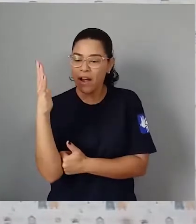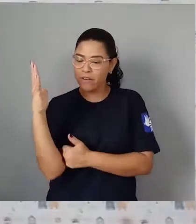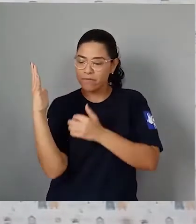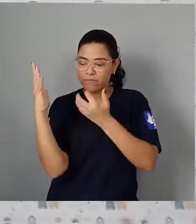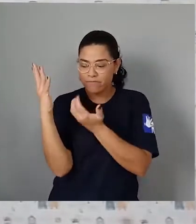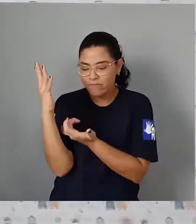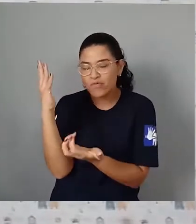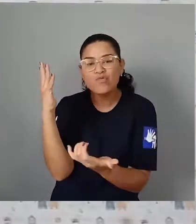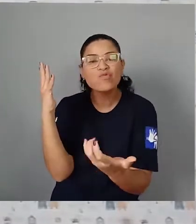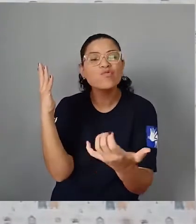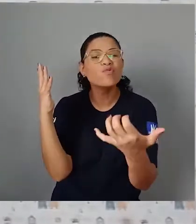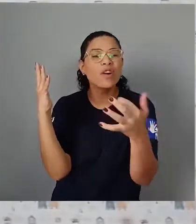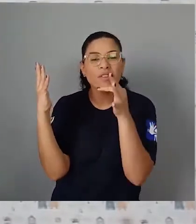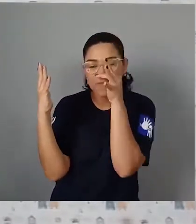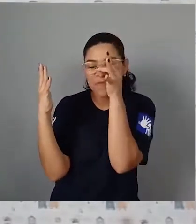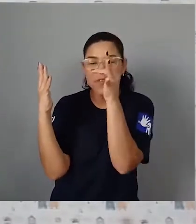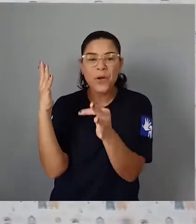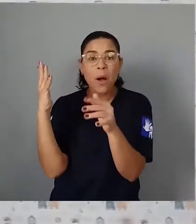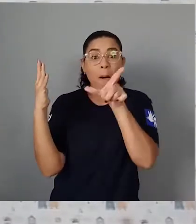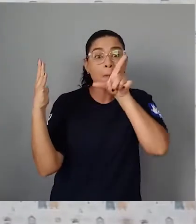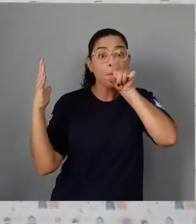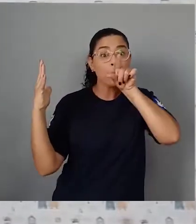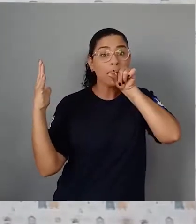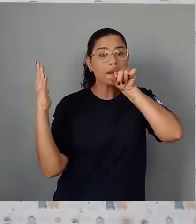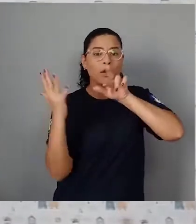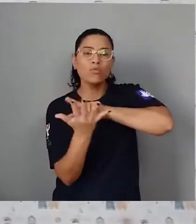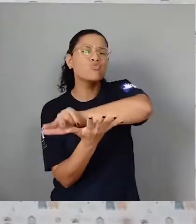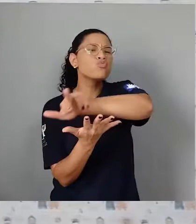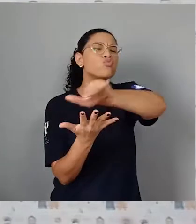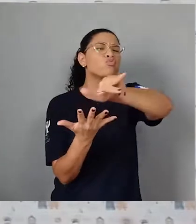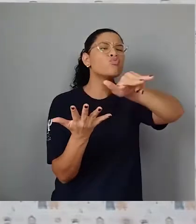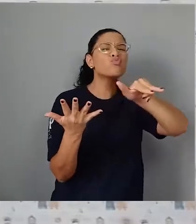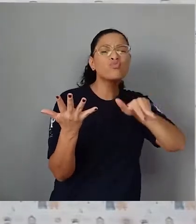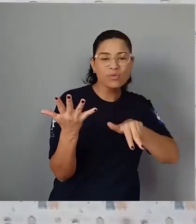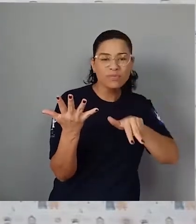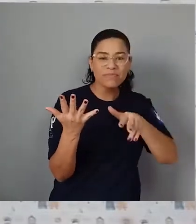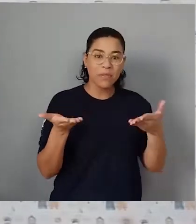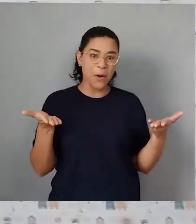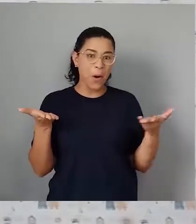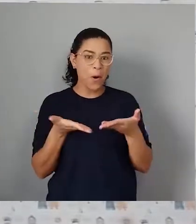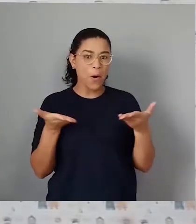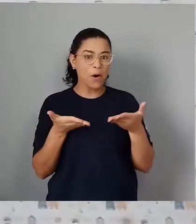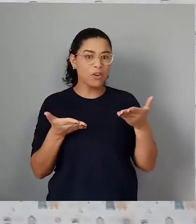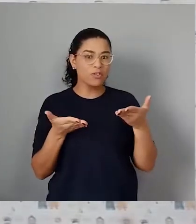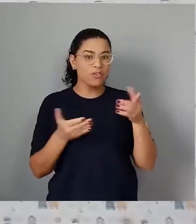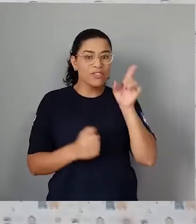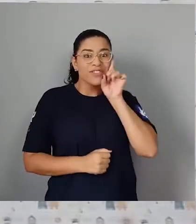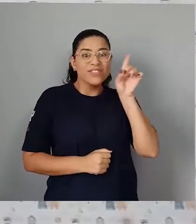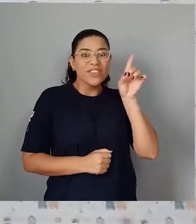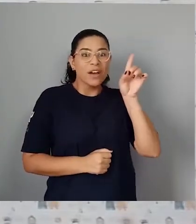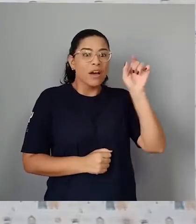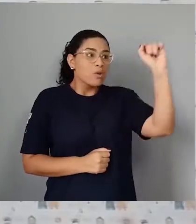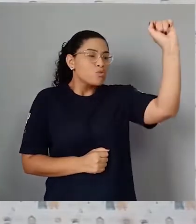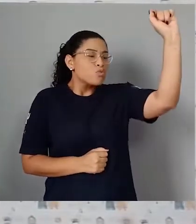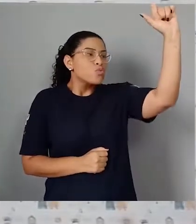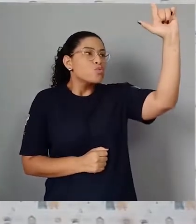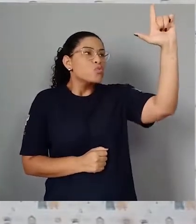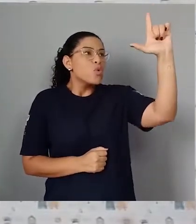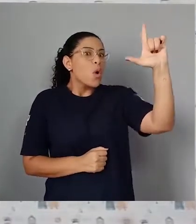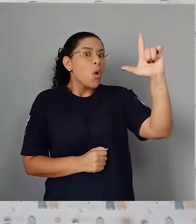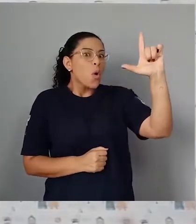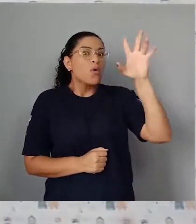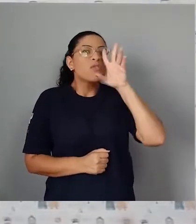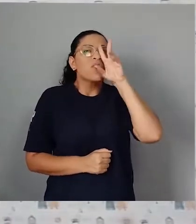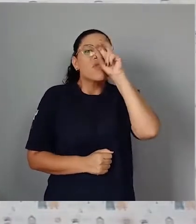flor e muito passarinho. Hoje, o dia está ensolarado e o